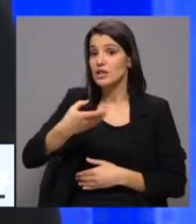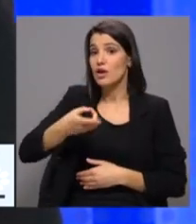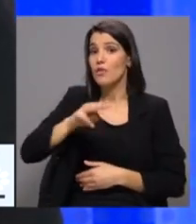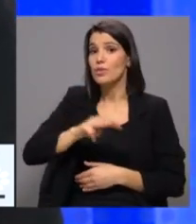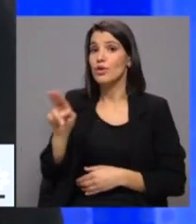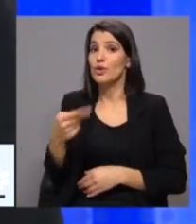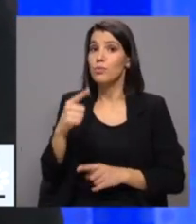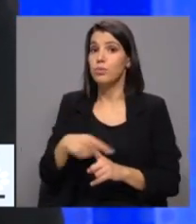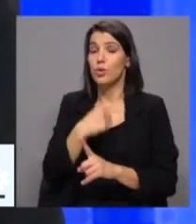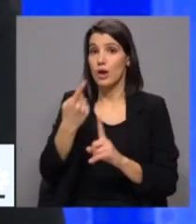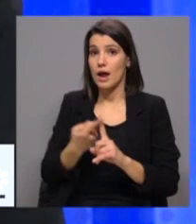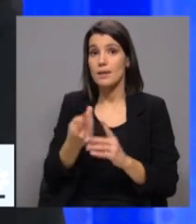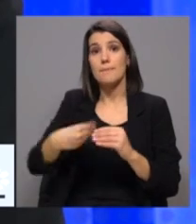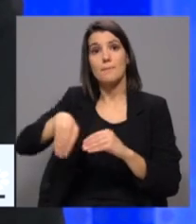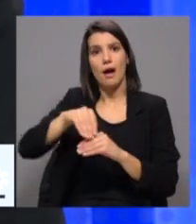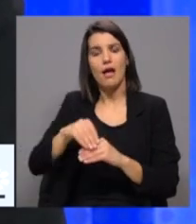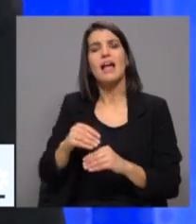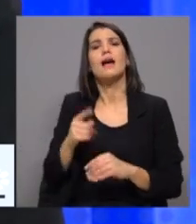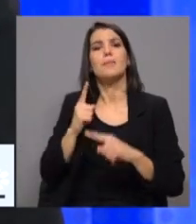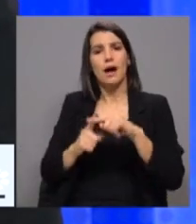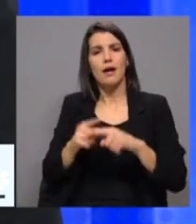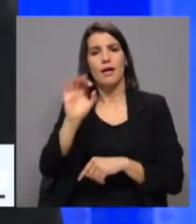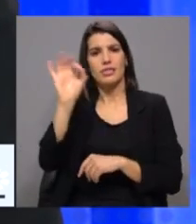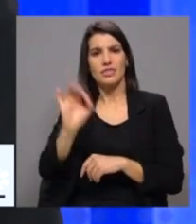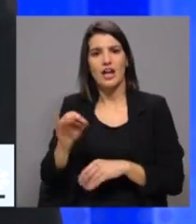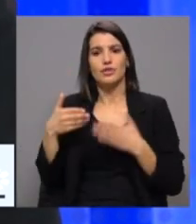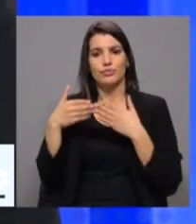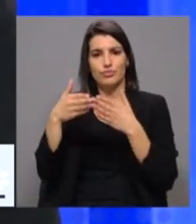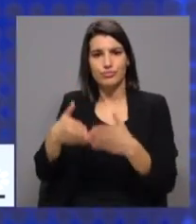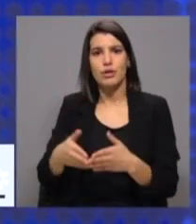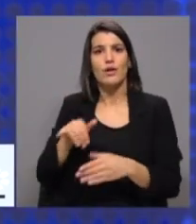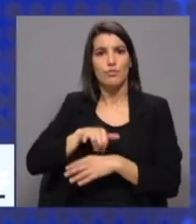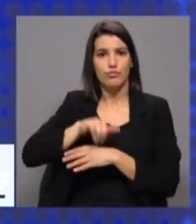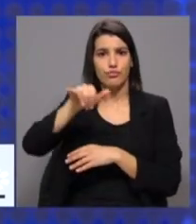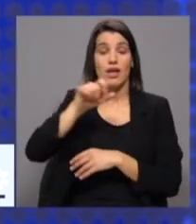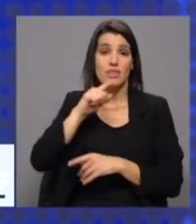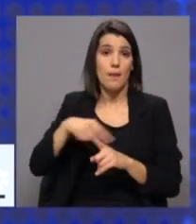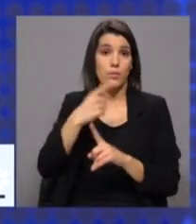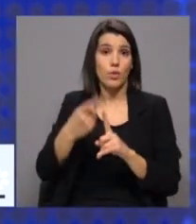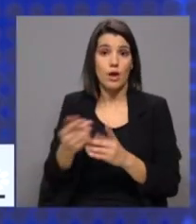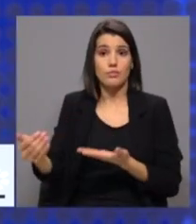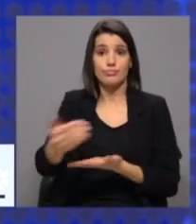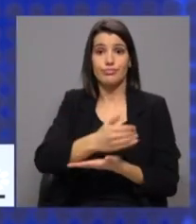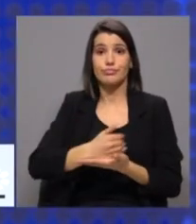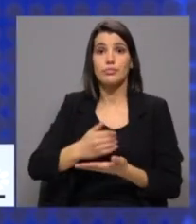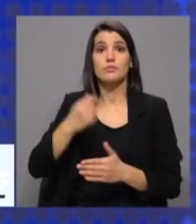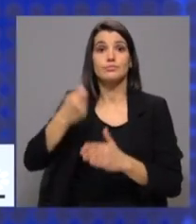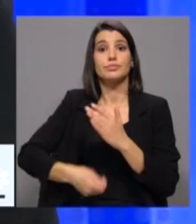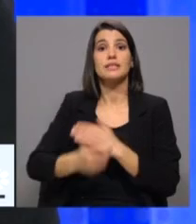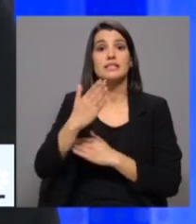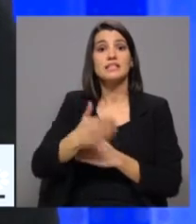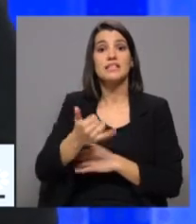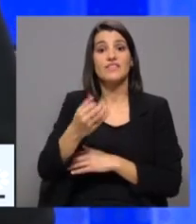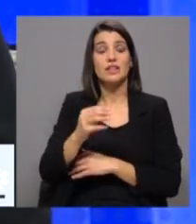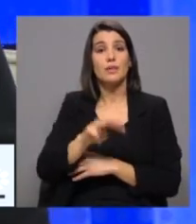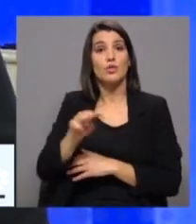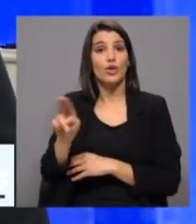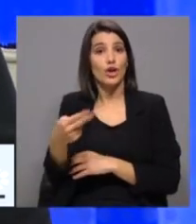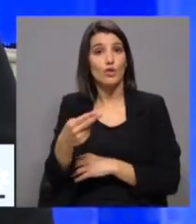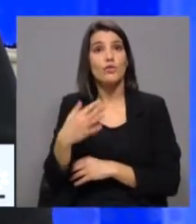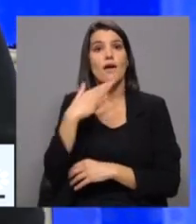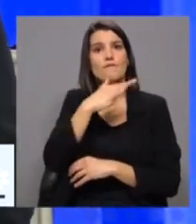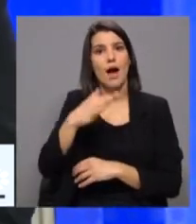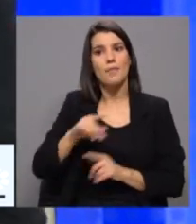taxa de carbono sobre a aviação e navegação, que tem uma possibilidade de taxar ao ano 120 milhões de euros, isto sim permite-nos aliviar as